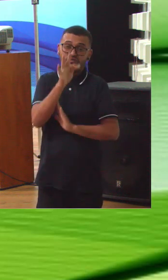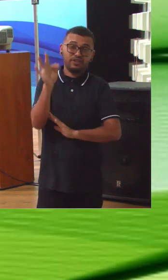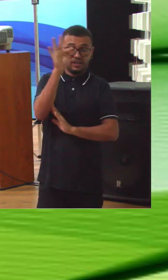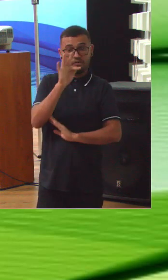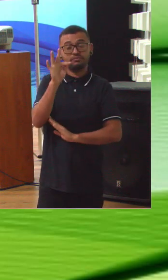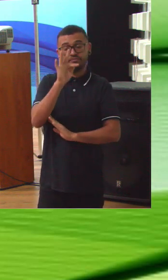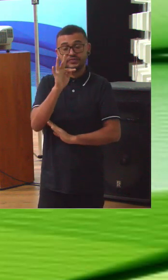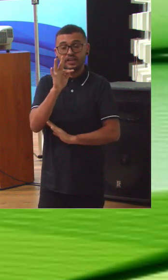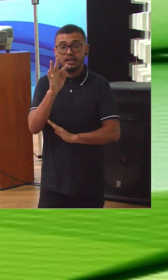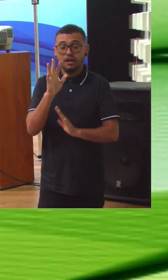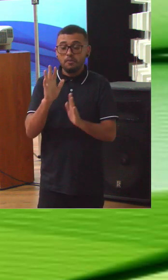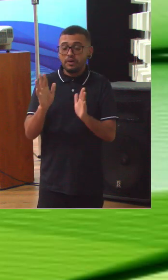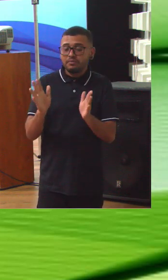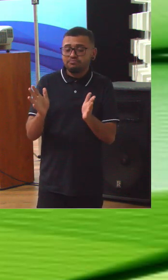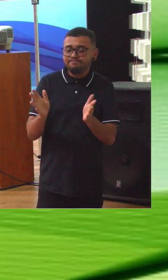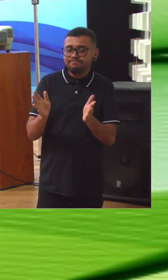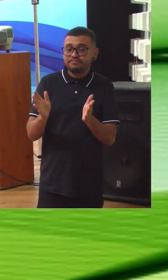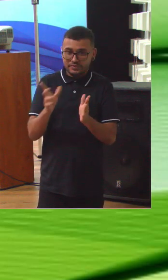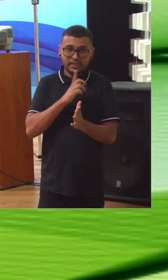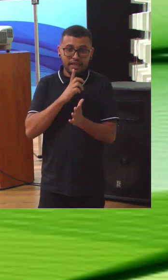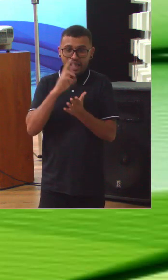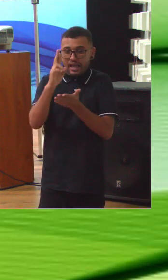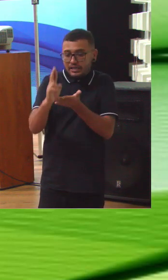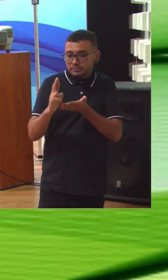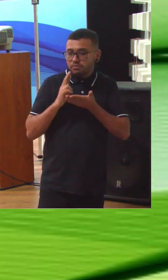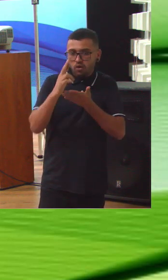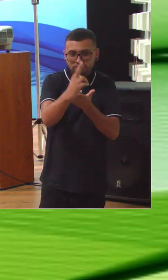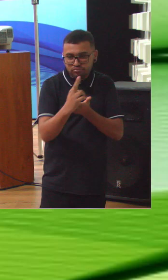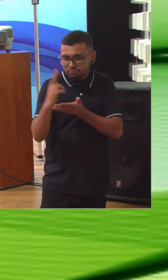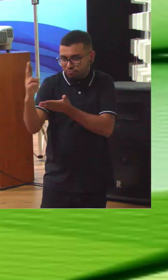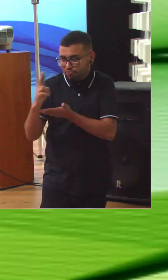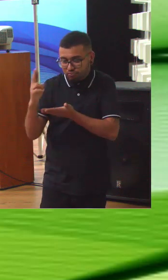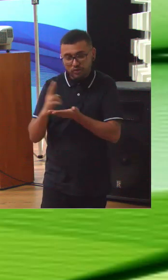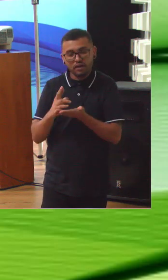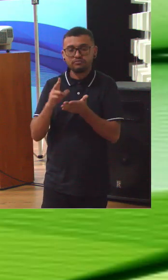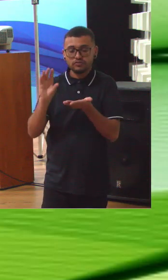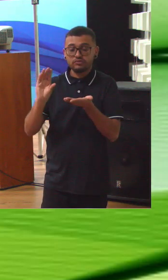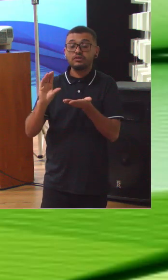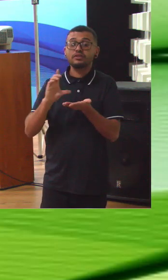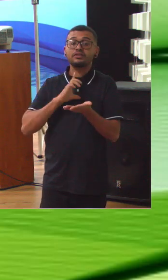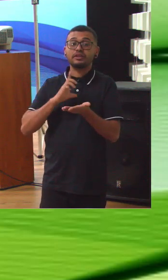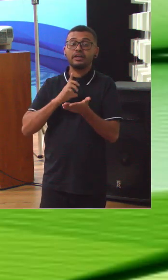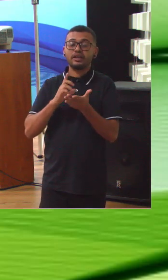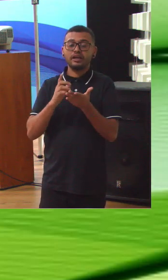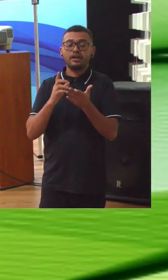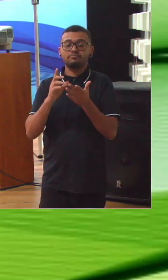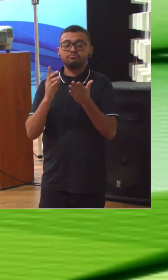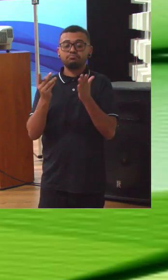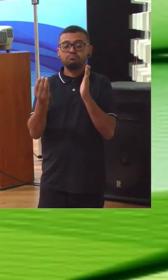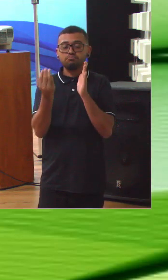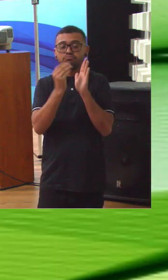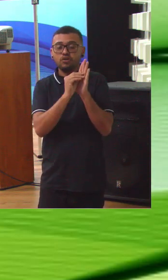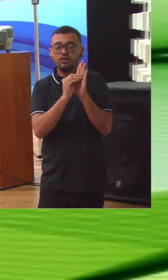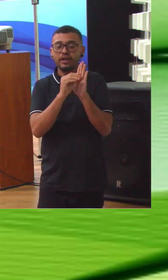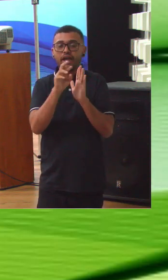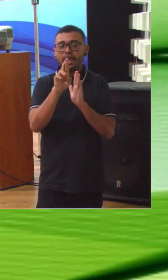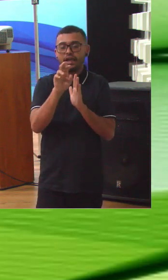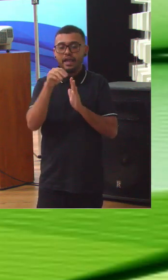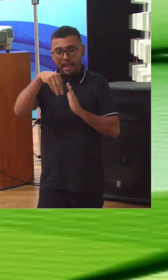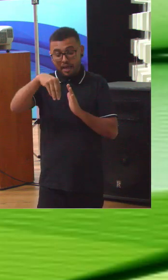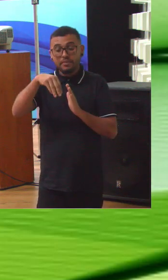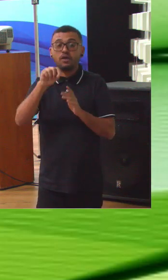Para suportar as respostas que os gestores vão dar, nós temos o quadro referencial normativo, QRN,